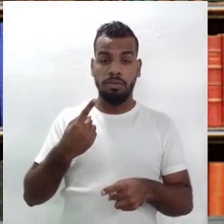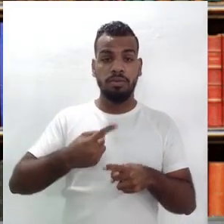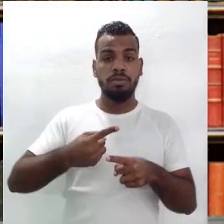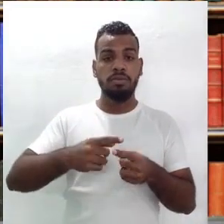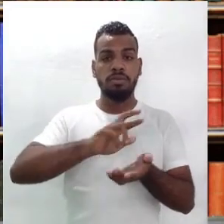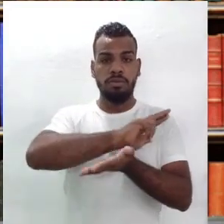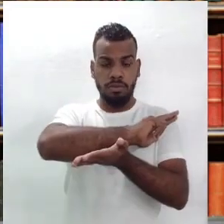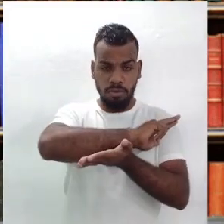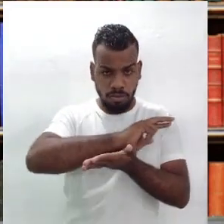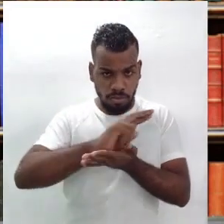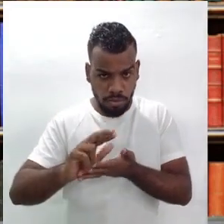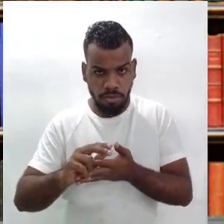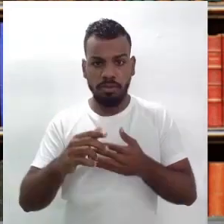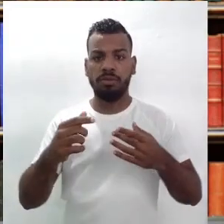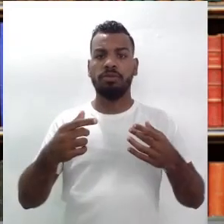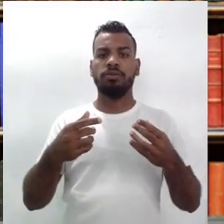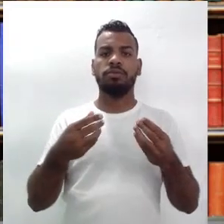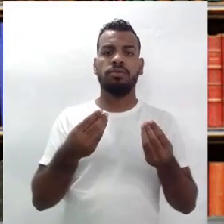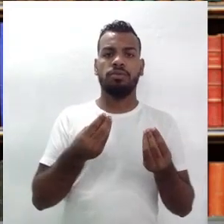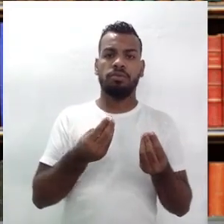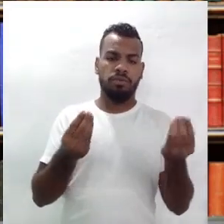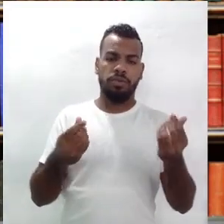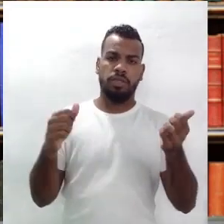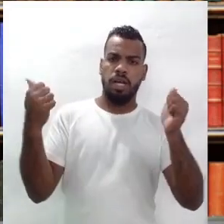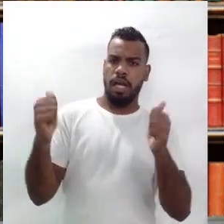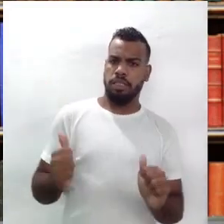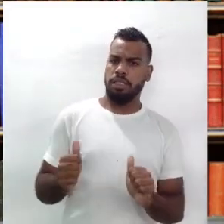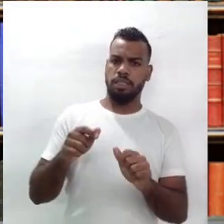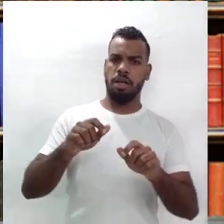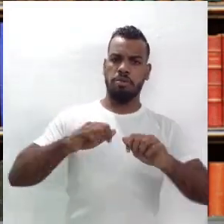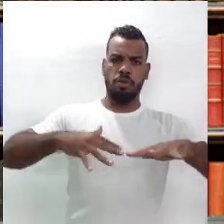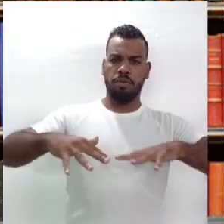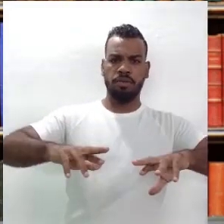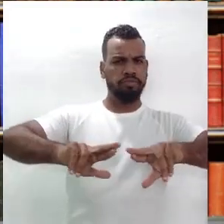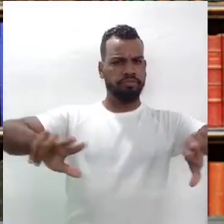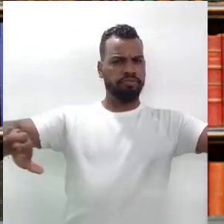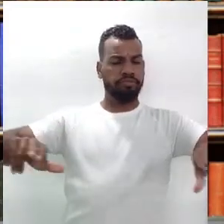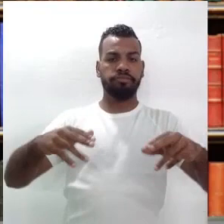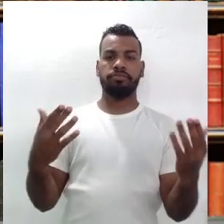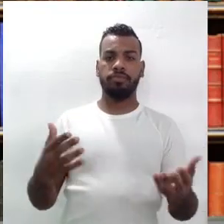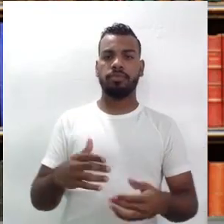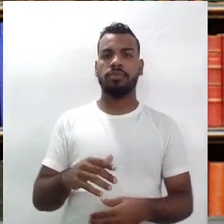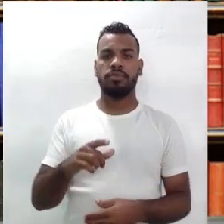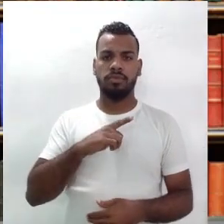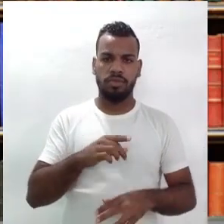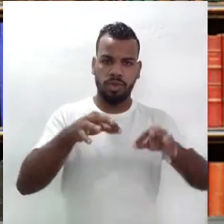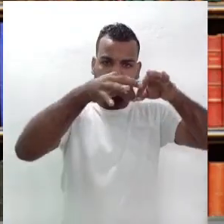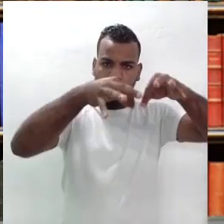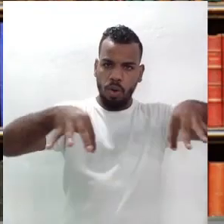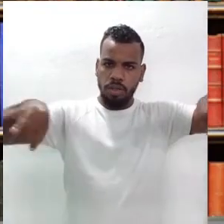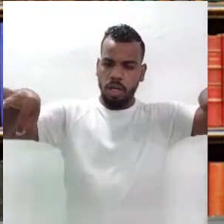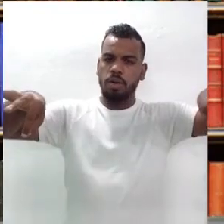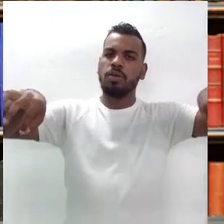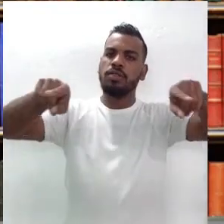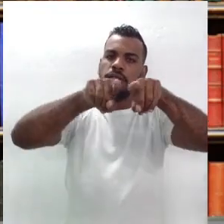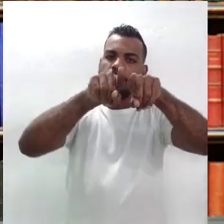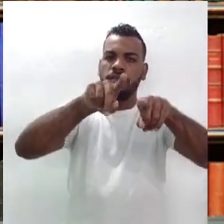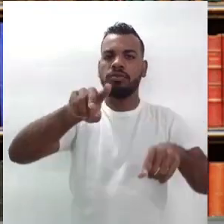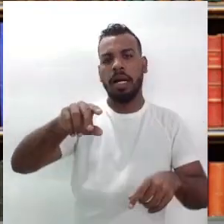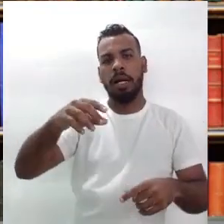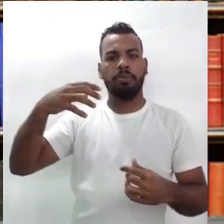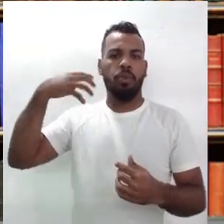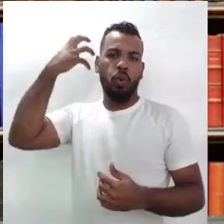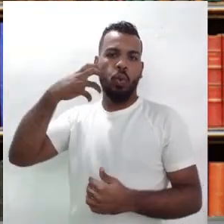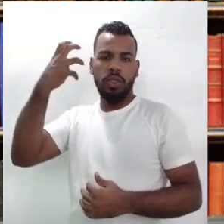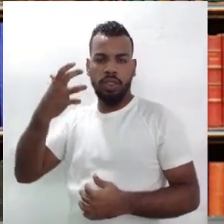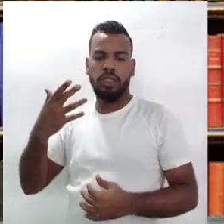vários segmentos da manifestação artística como um todo, que vai desde o cordel, a música, a